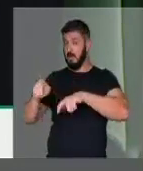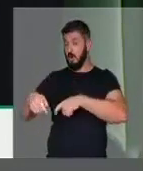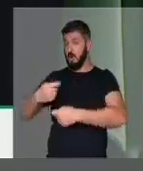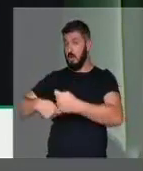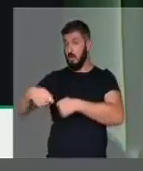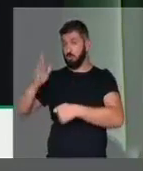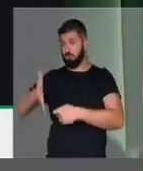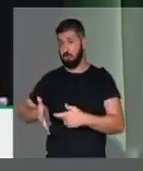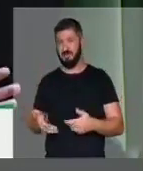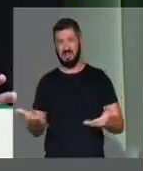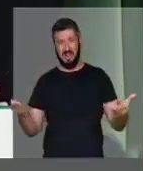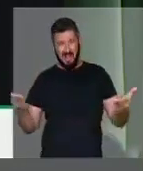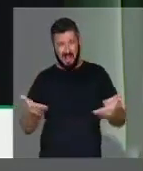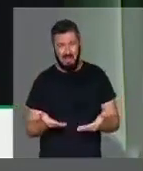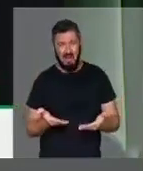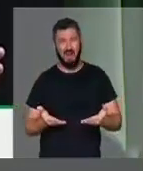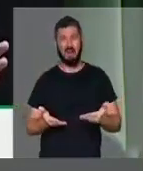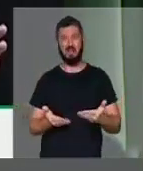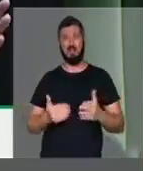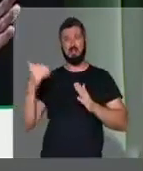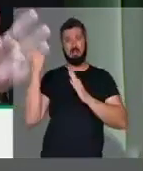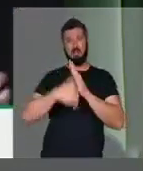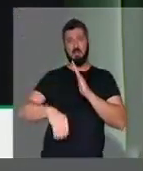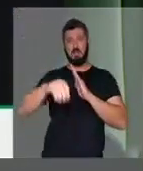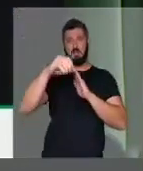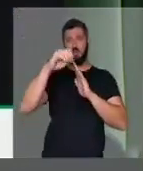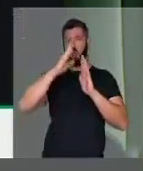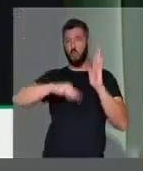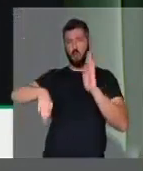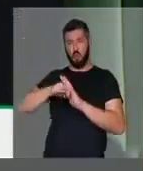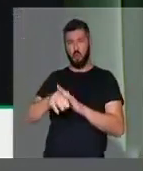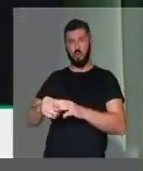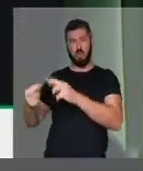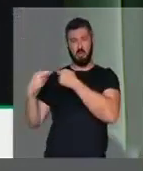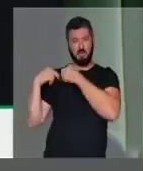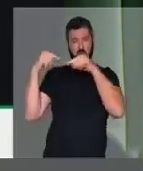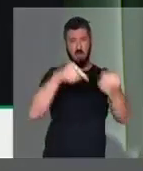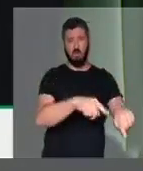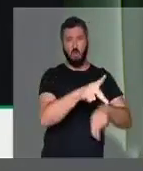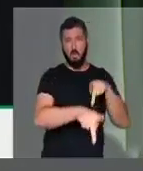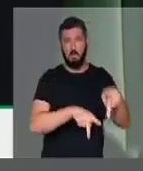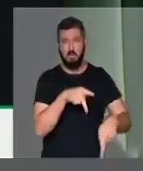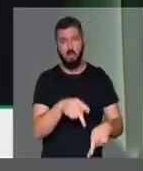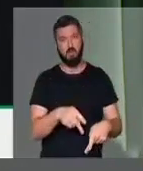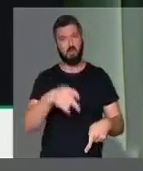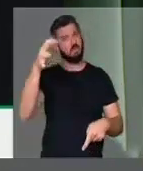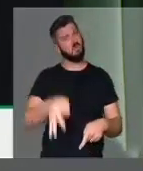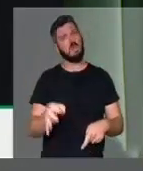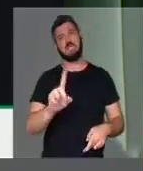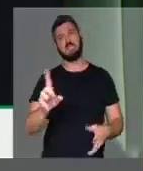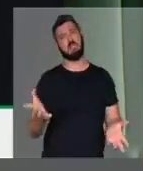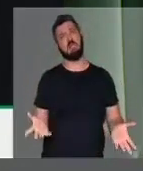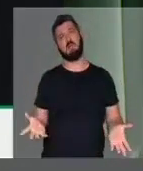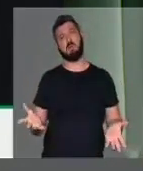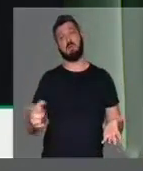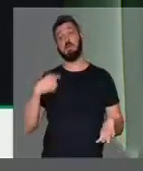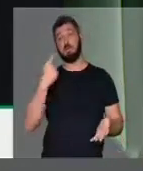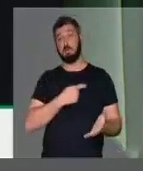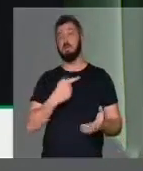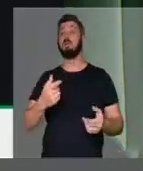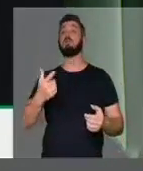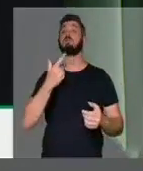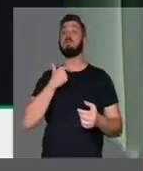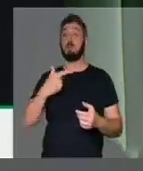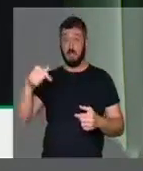agronegócio brasileiro e agora querer debitar toda a conta nas costas do trabalhador? Não é certo, senhor presidente. Então aqui nós estamos